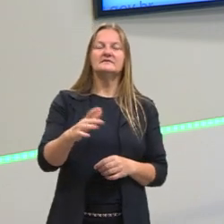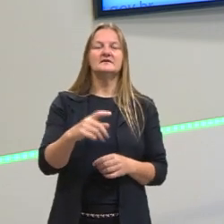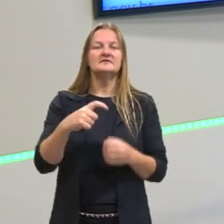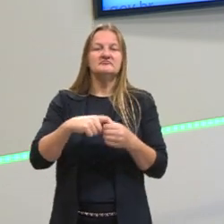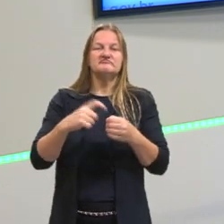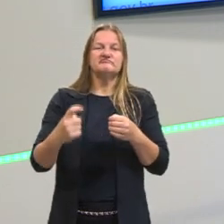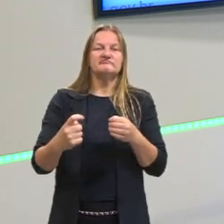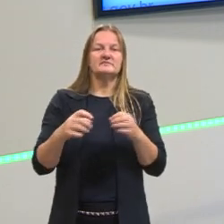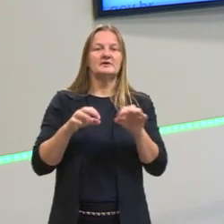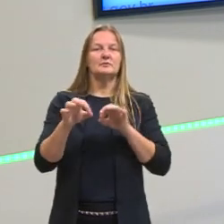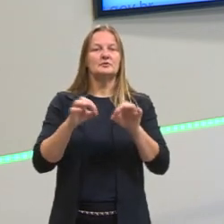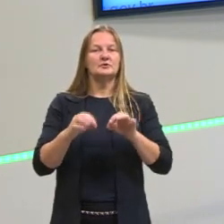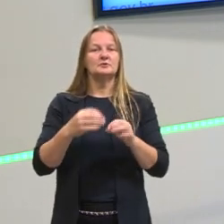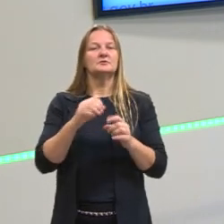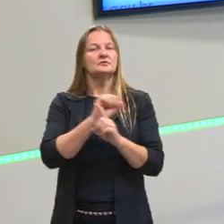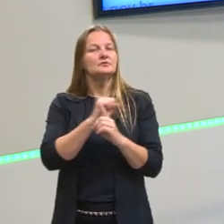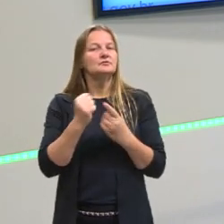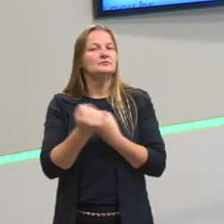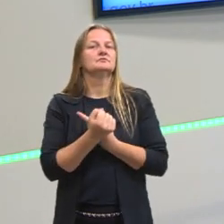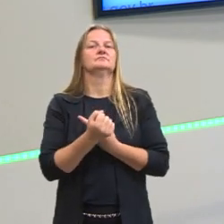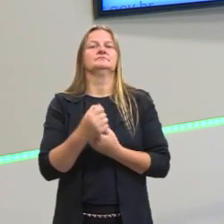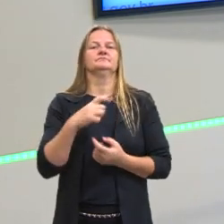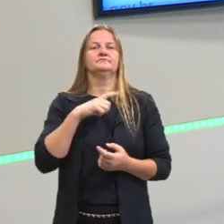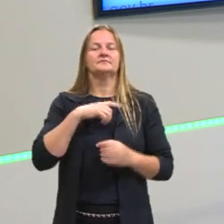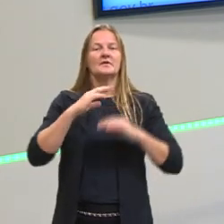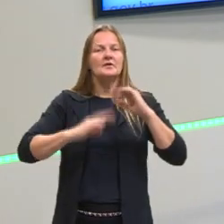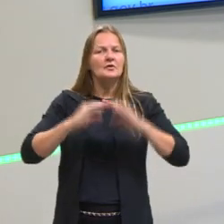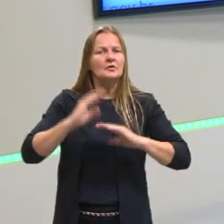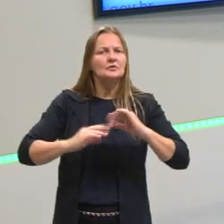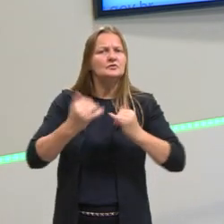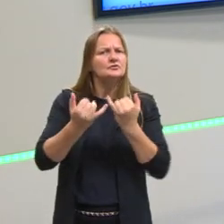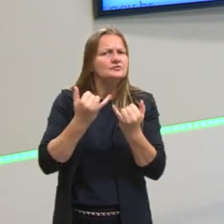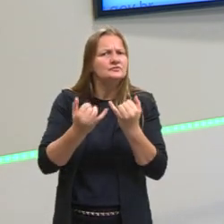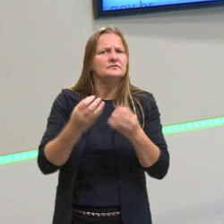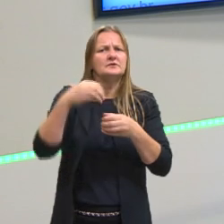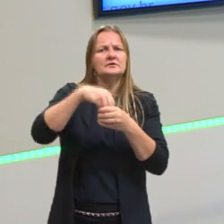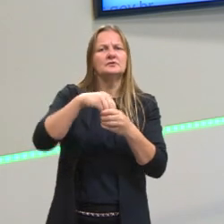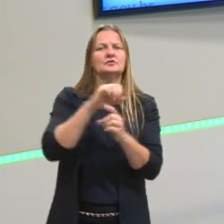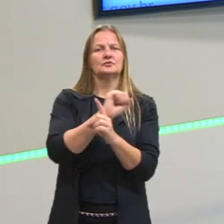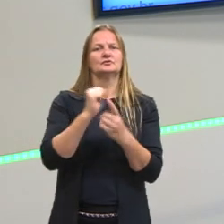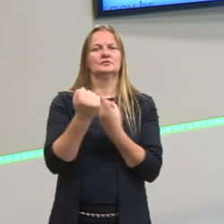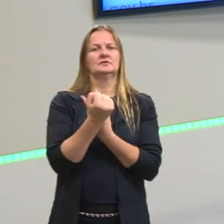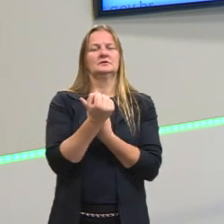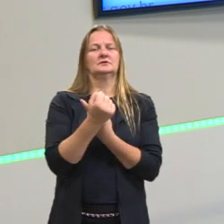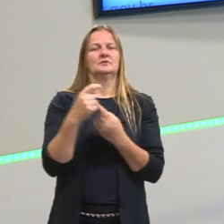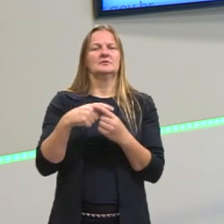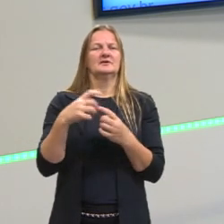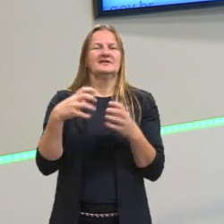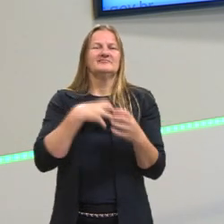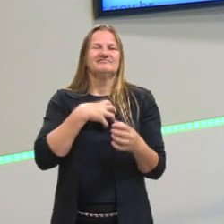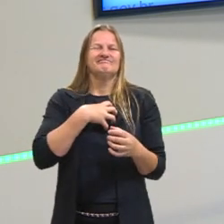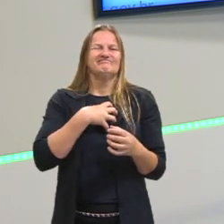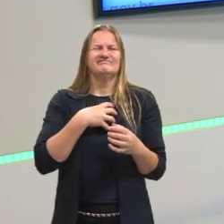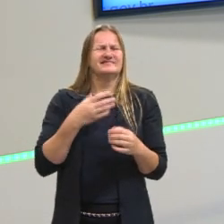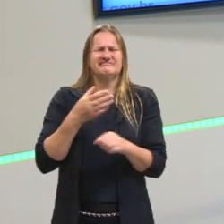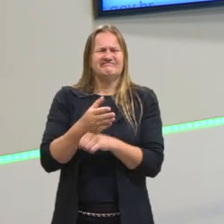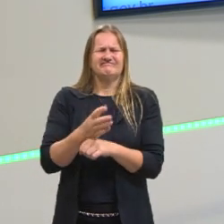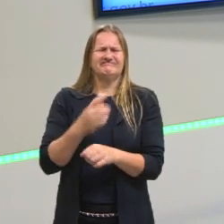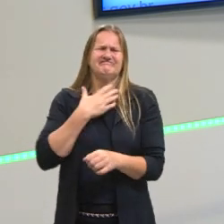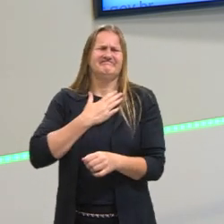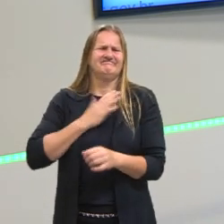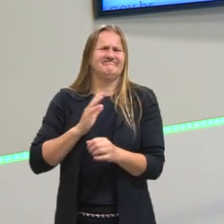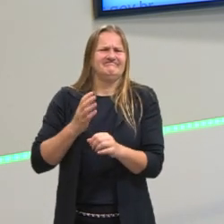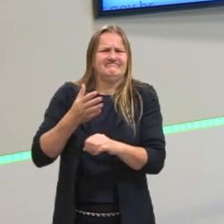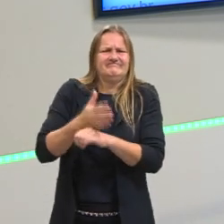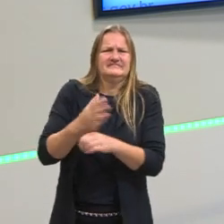ausentam de programas sociais ou, enfim, de atividades na sociedade? Porque elas não se sentem pertencidas a esse grupo.